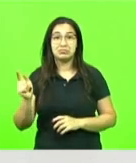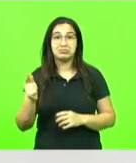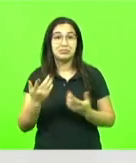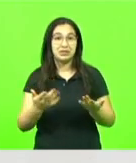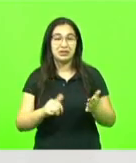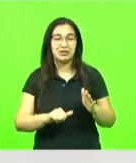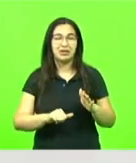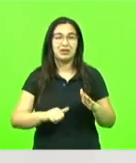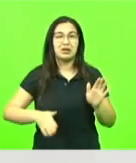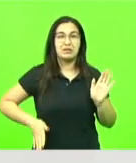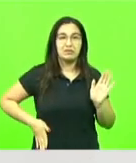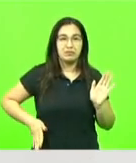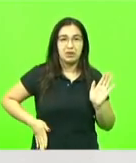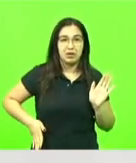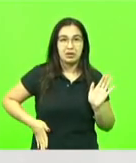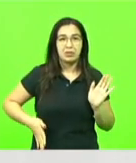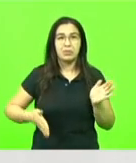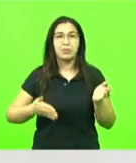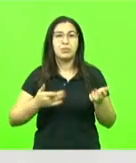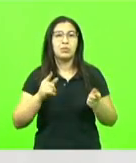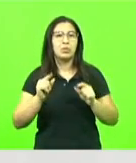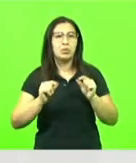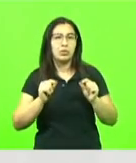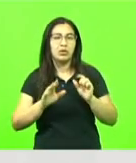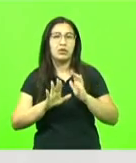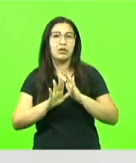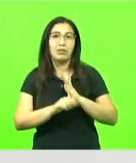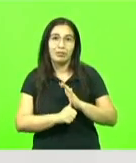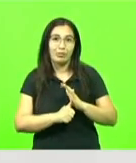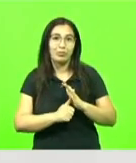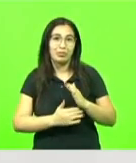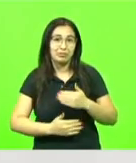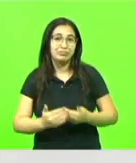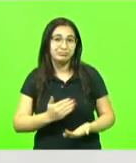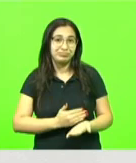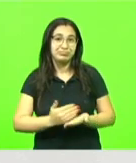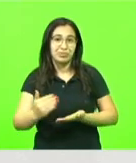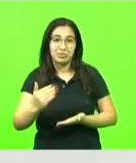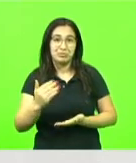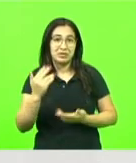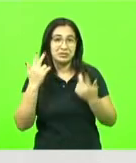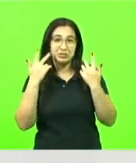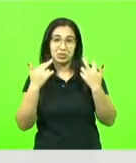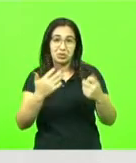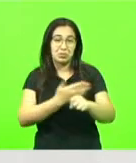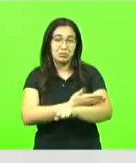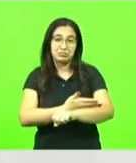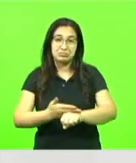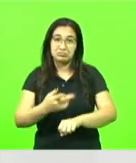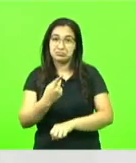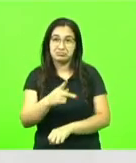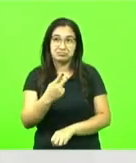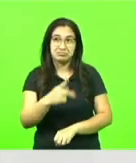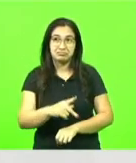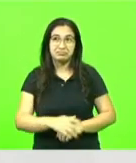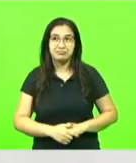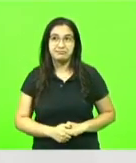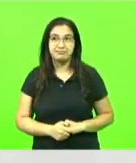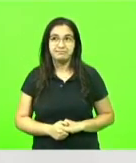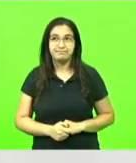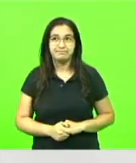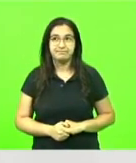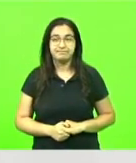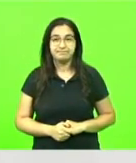sujeito ali, o bandido, o ladrão, o que tem por hábito furtar, enfim. Quando se trata de